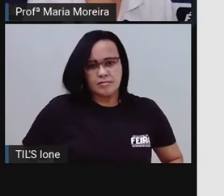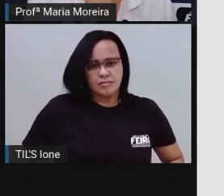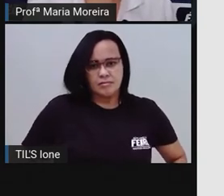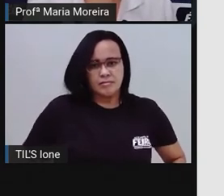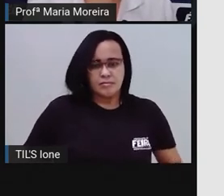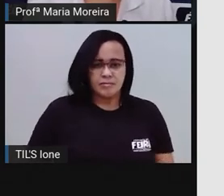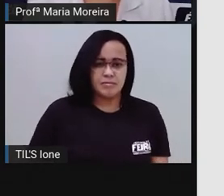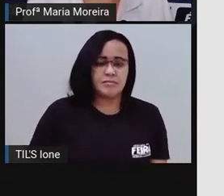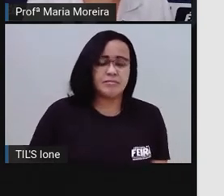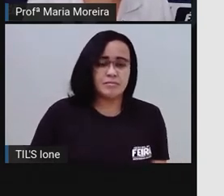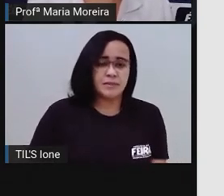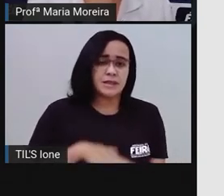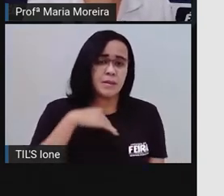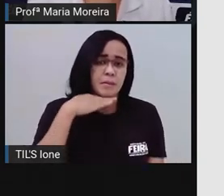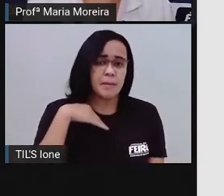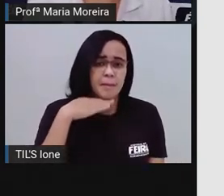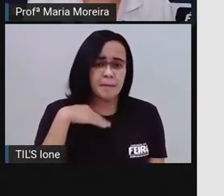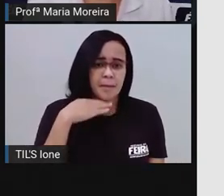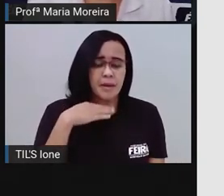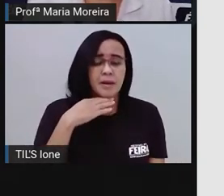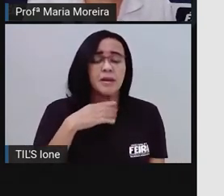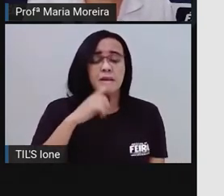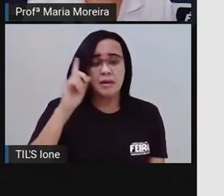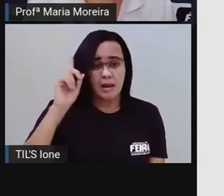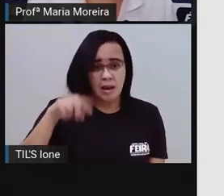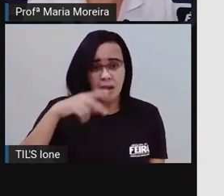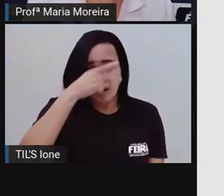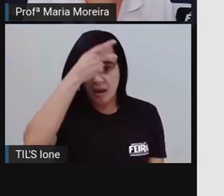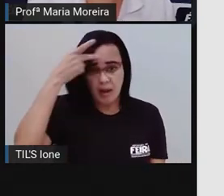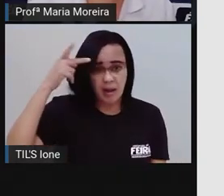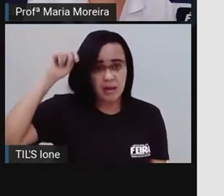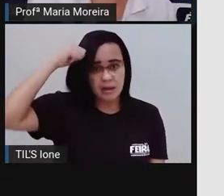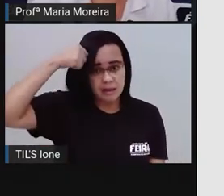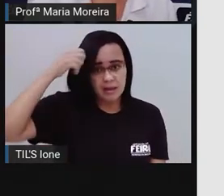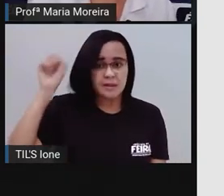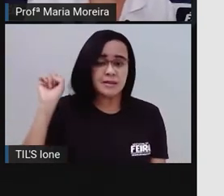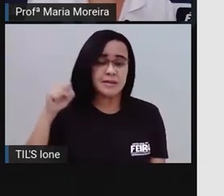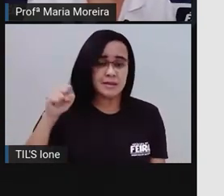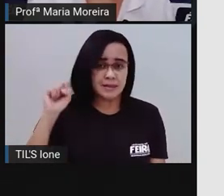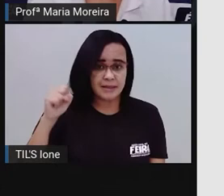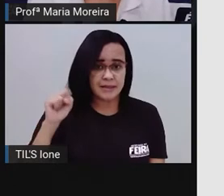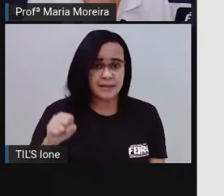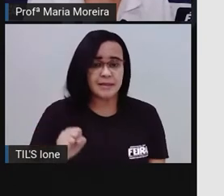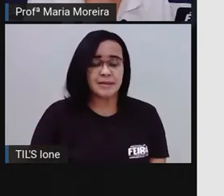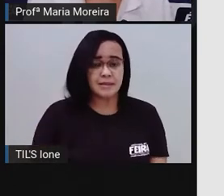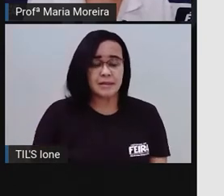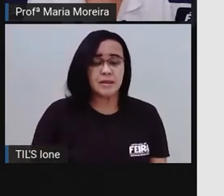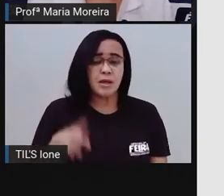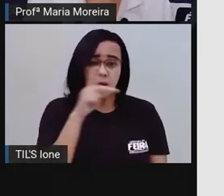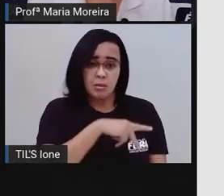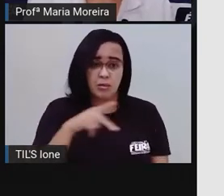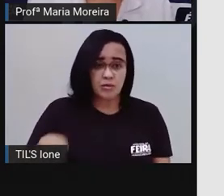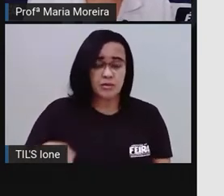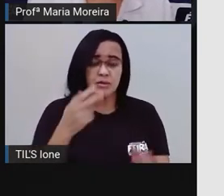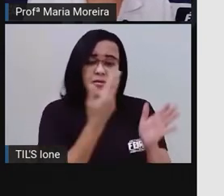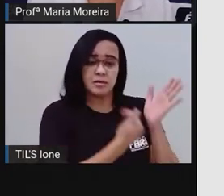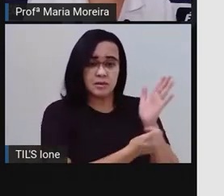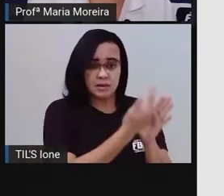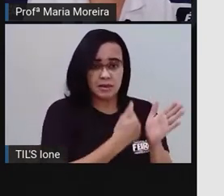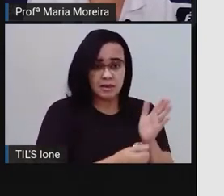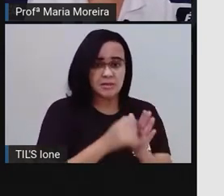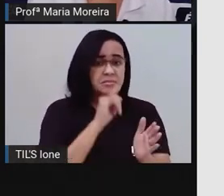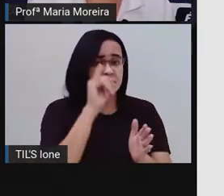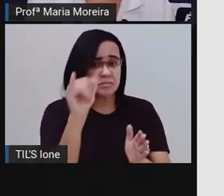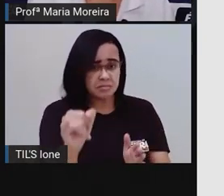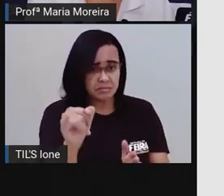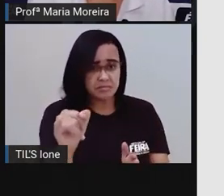Minha Mãe é Negra Sim, de Patrícia Santana, né, desde o dia em que a professora de artes disse a ele